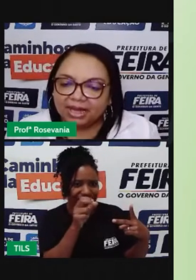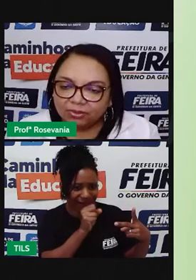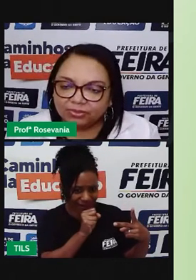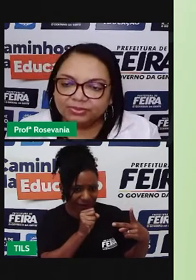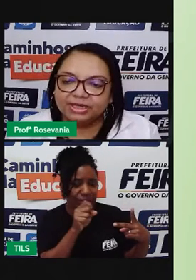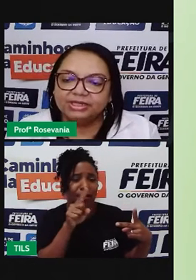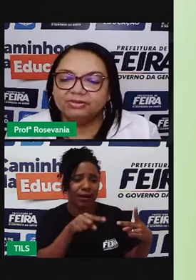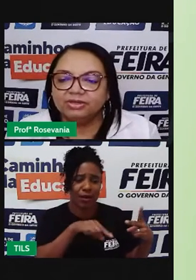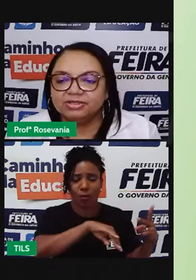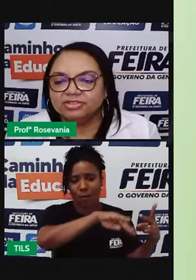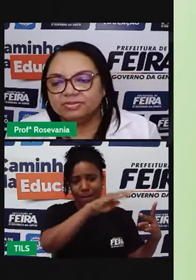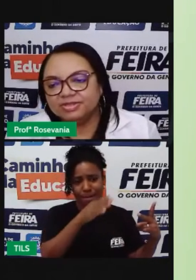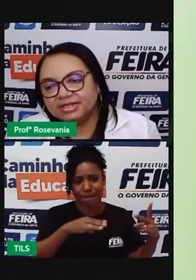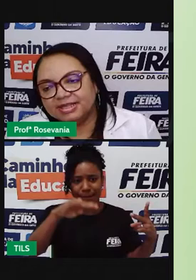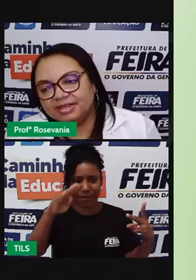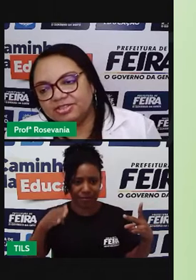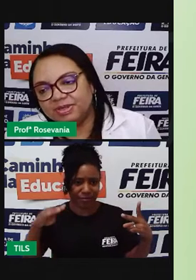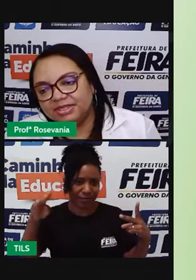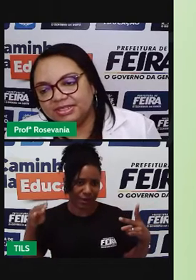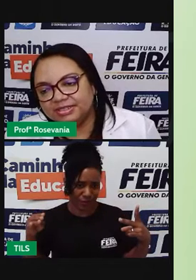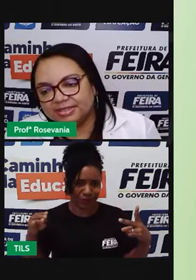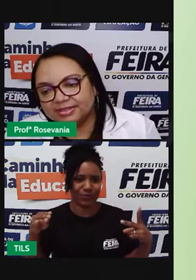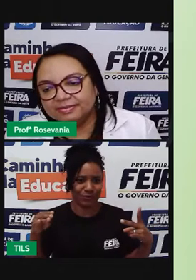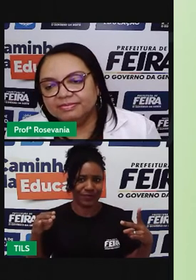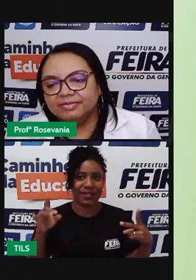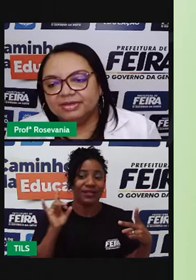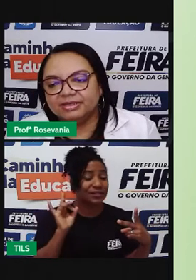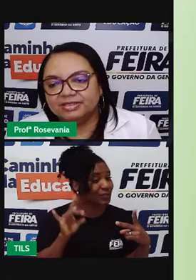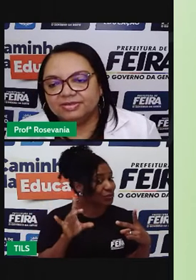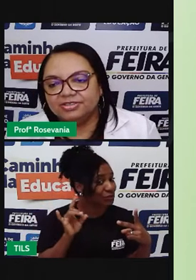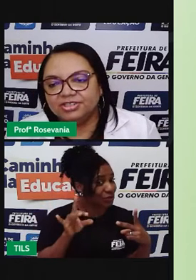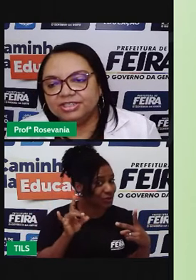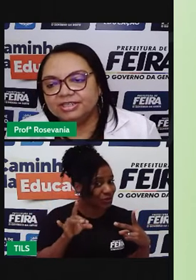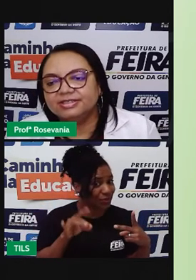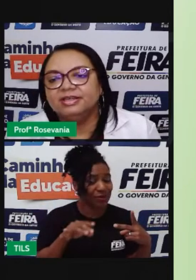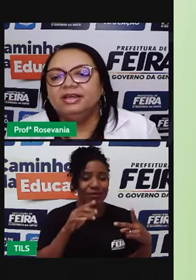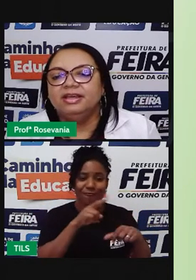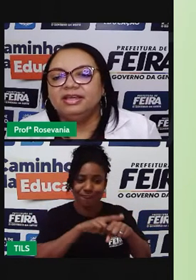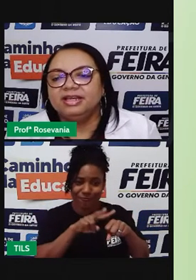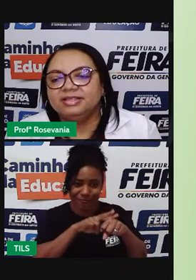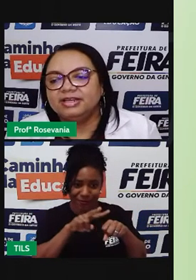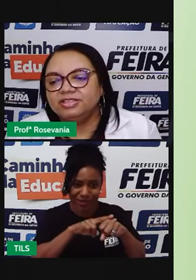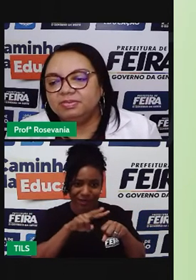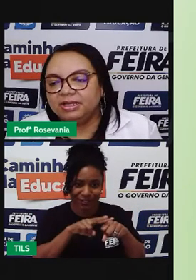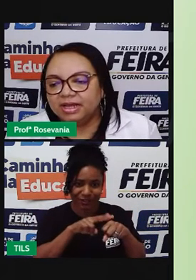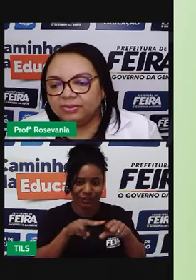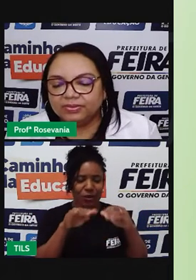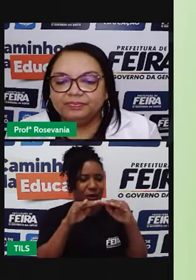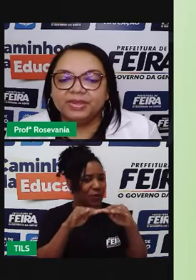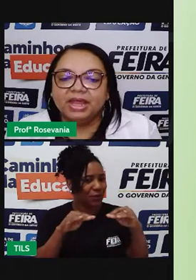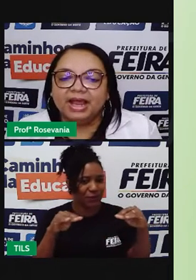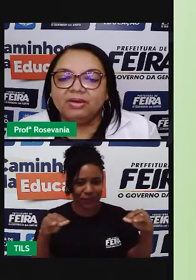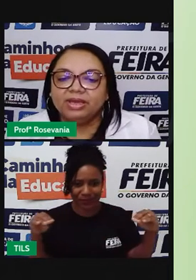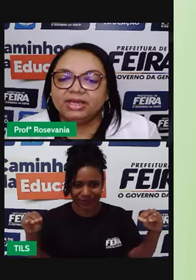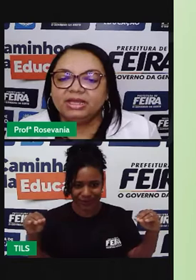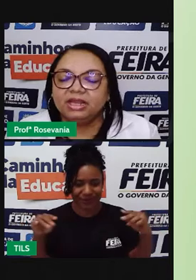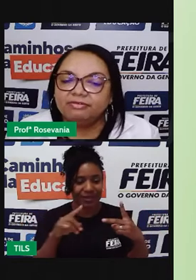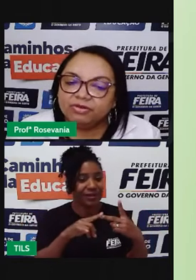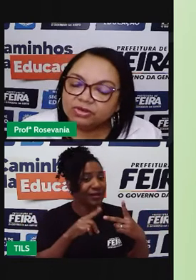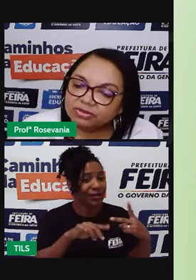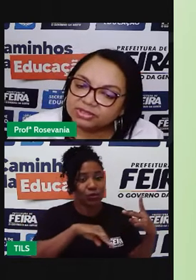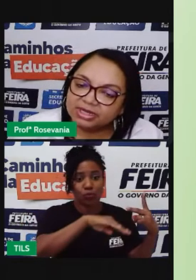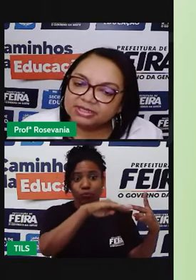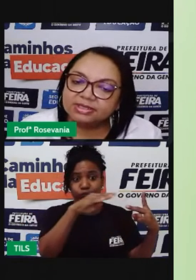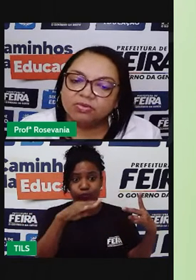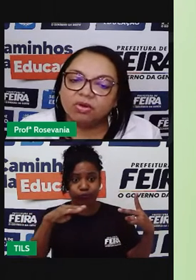planalto, né, Então, nós só tínhamos as áreas de planícies, essas vejinhas, e as áreas de planalto. Aí, o que ele